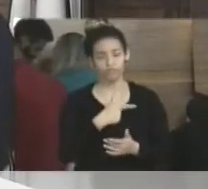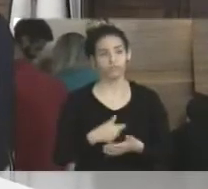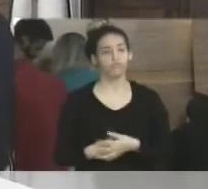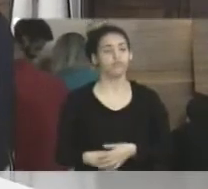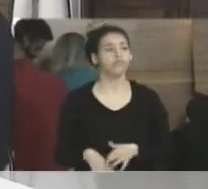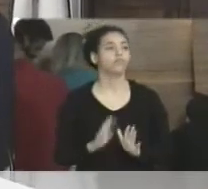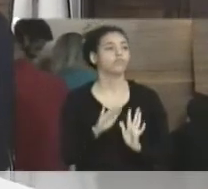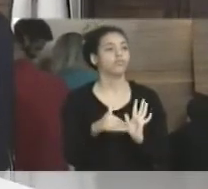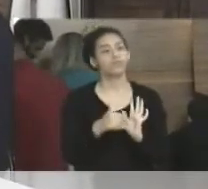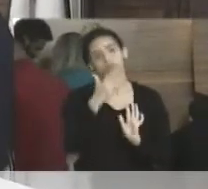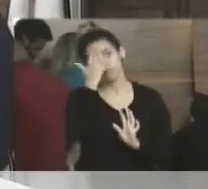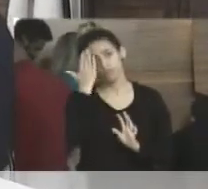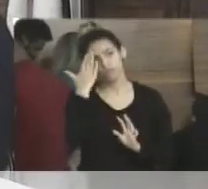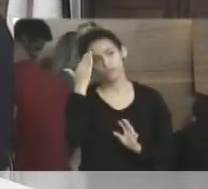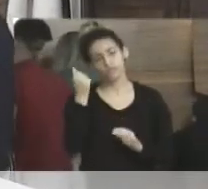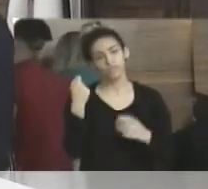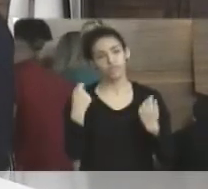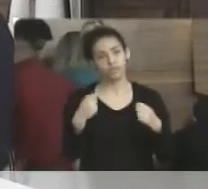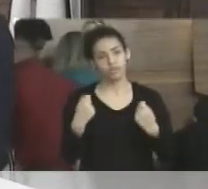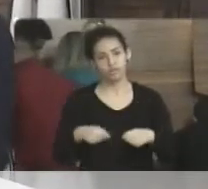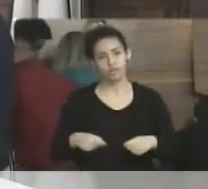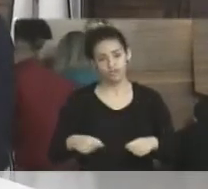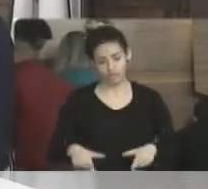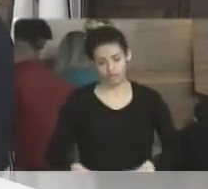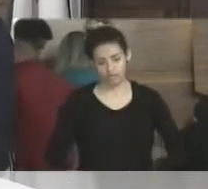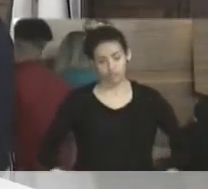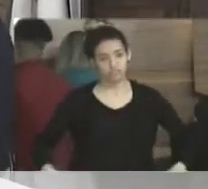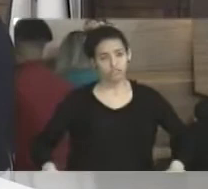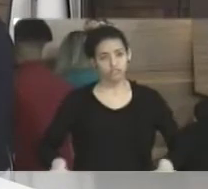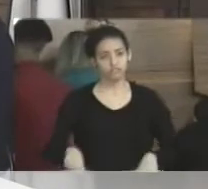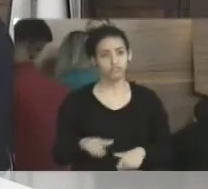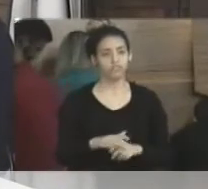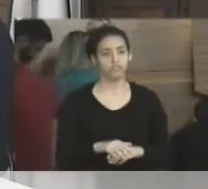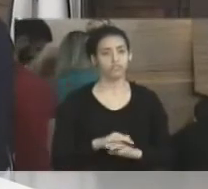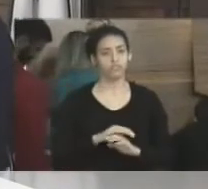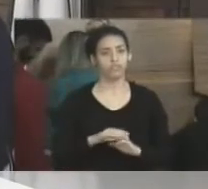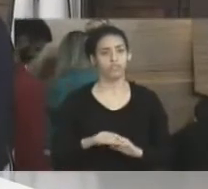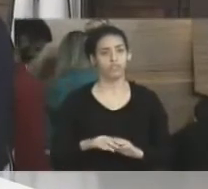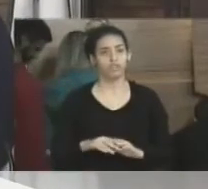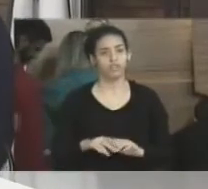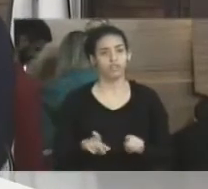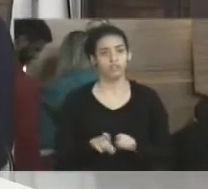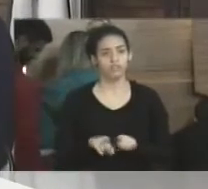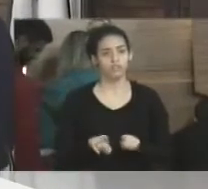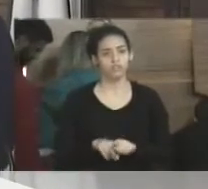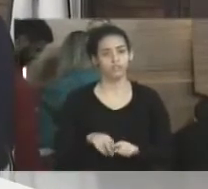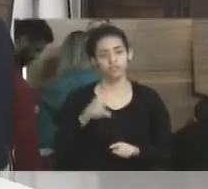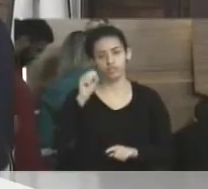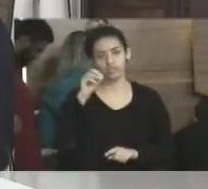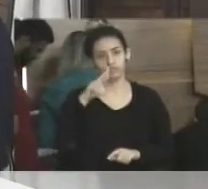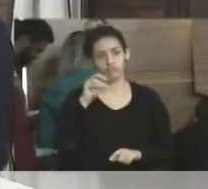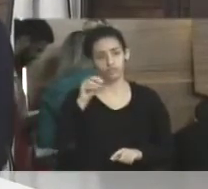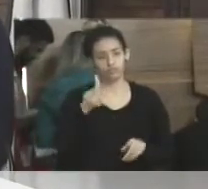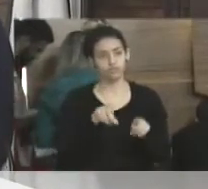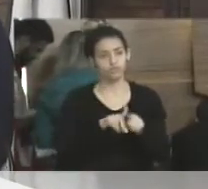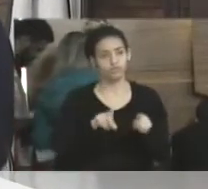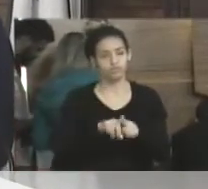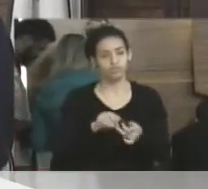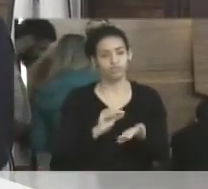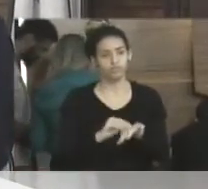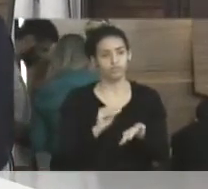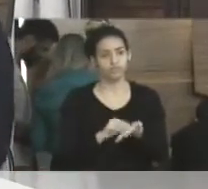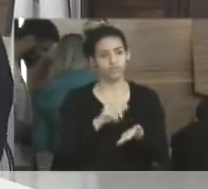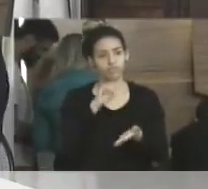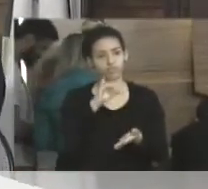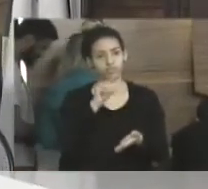Todo mundo sabe que há necessidade de fraldas. Todo mundo sabe que há necessidade de sonda. Todo mundo sabe que há necessidade